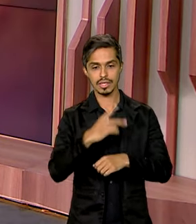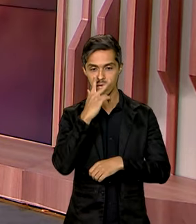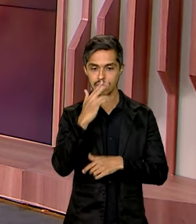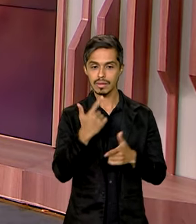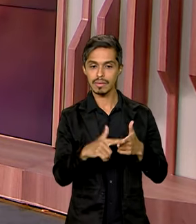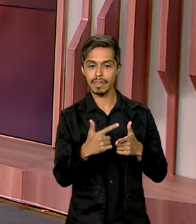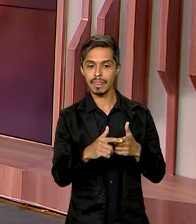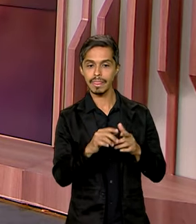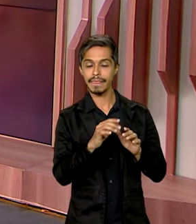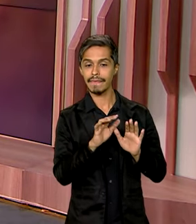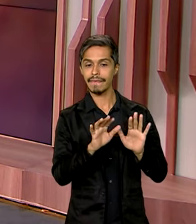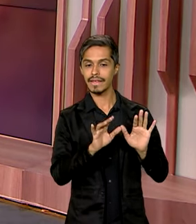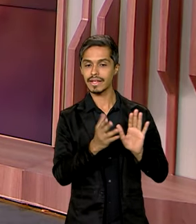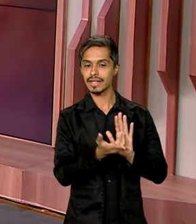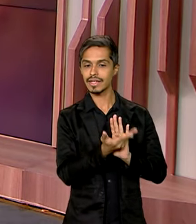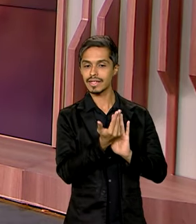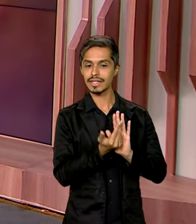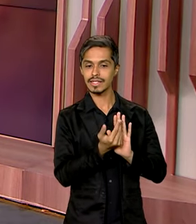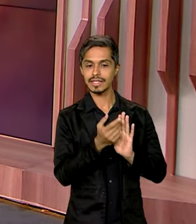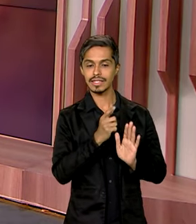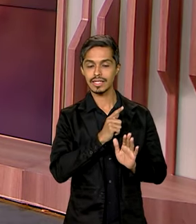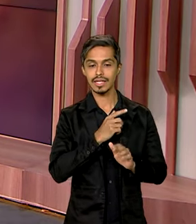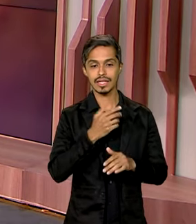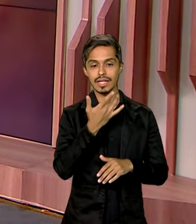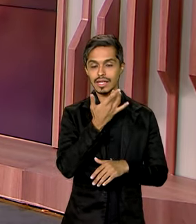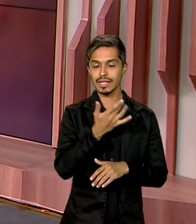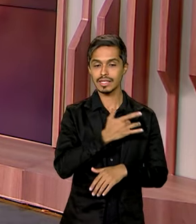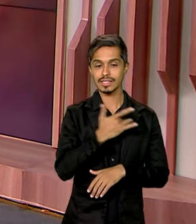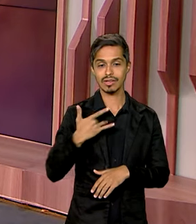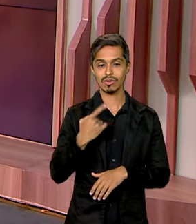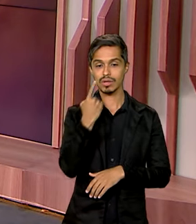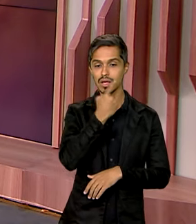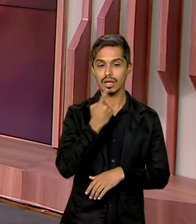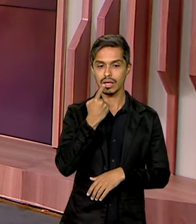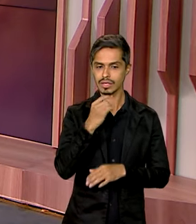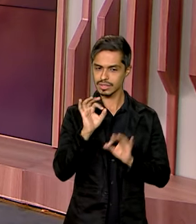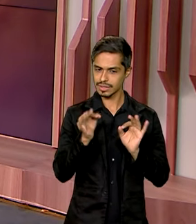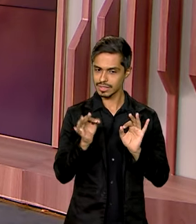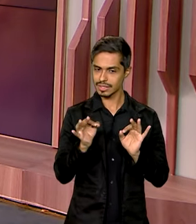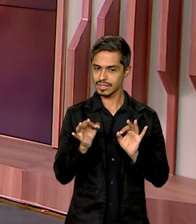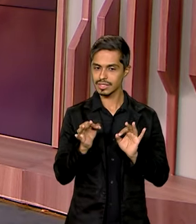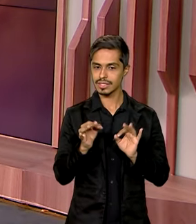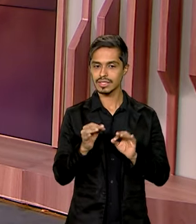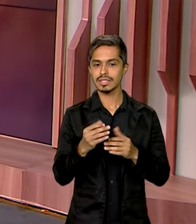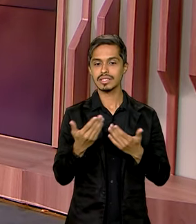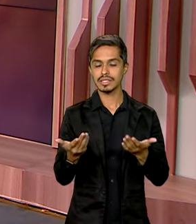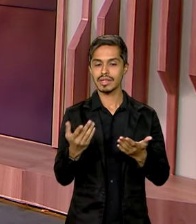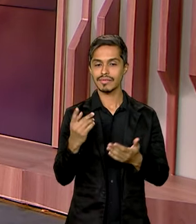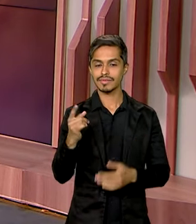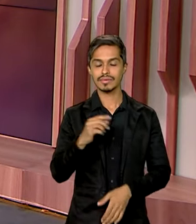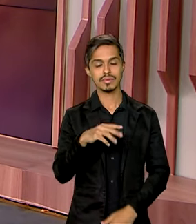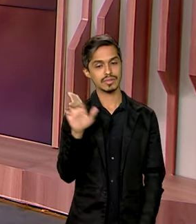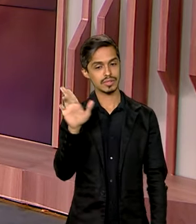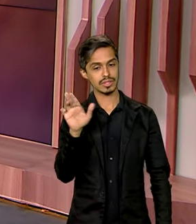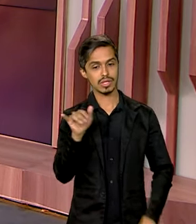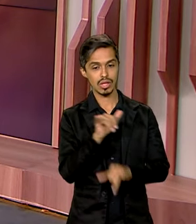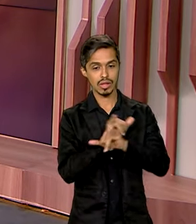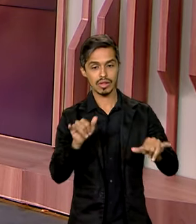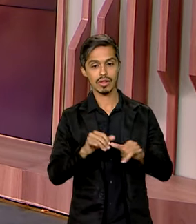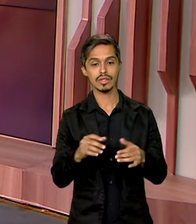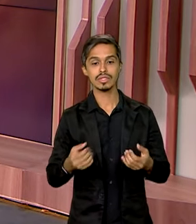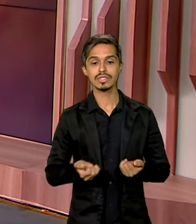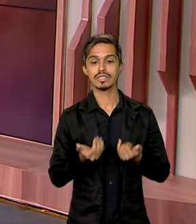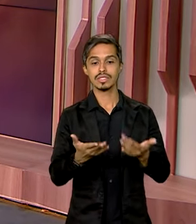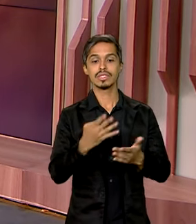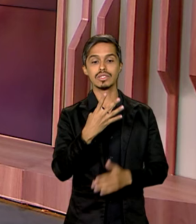que deu um problema na arte. Opa! Agora vamos falar então de saúde bucal? É isso? Saúde bucal. O presidente Lula, ele anunciou um